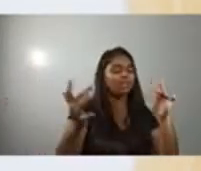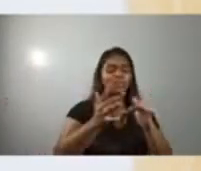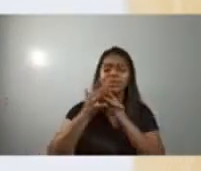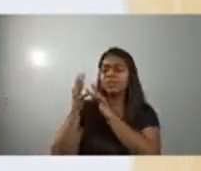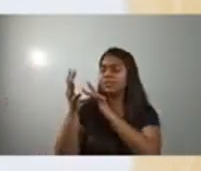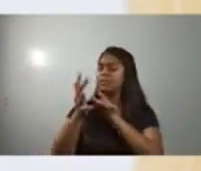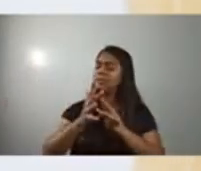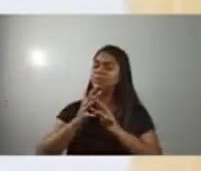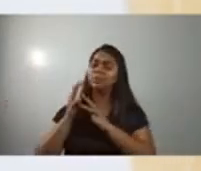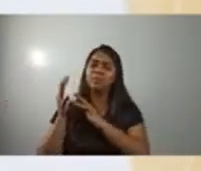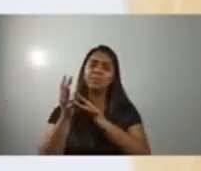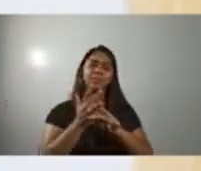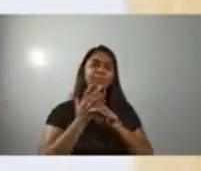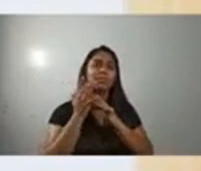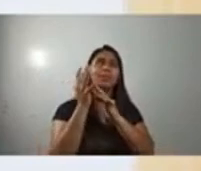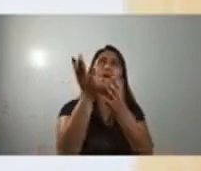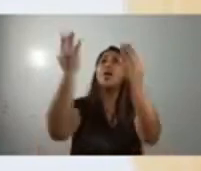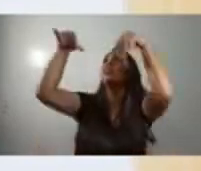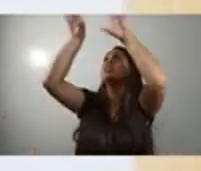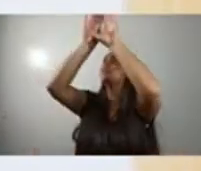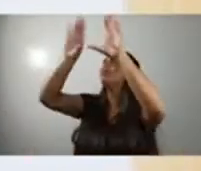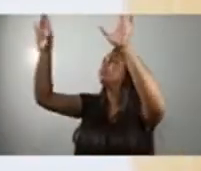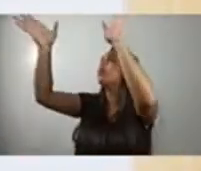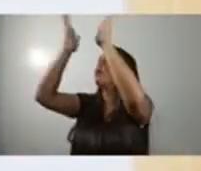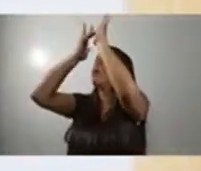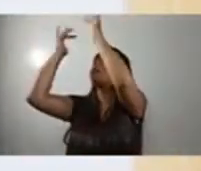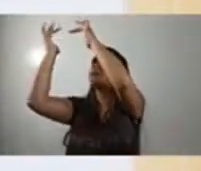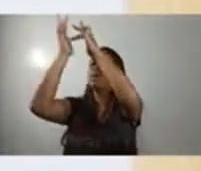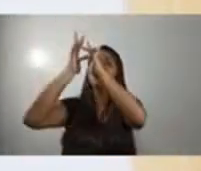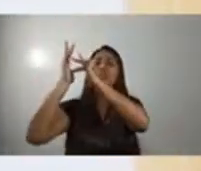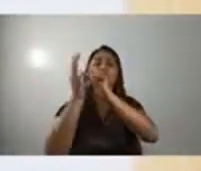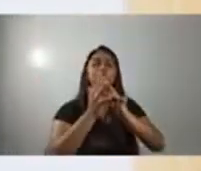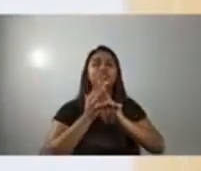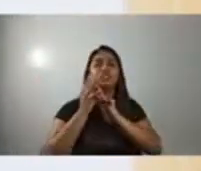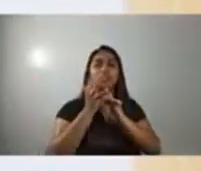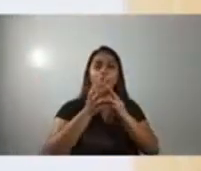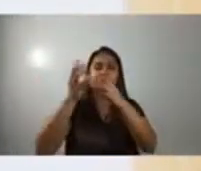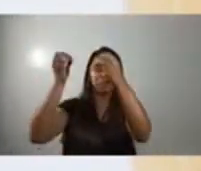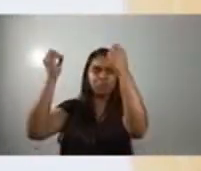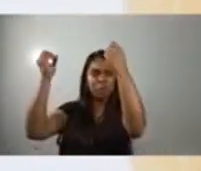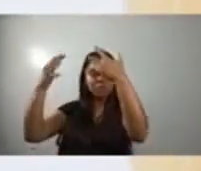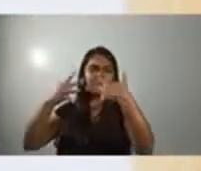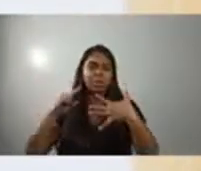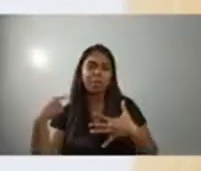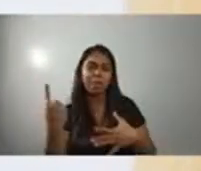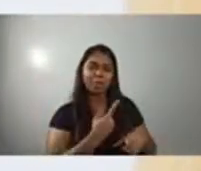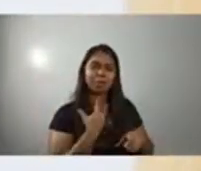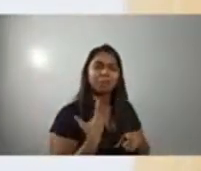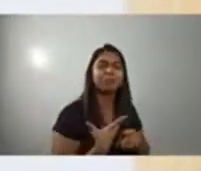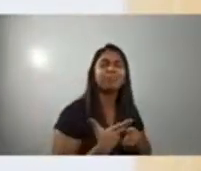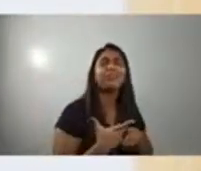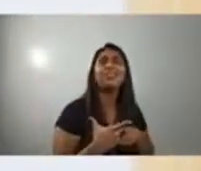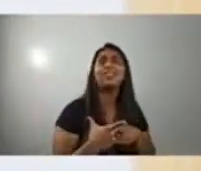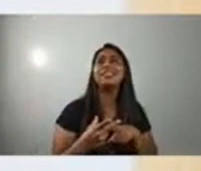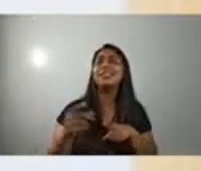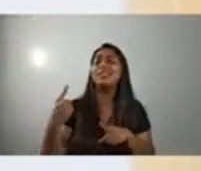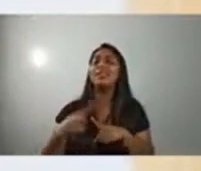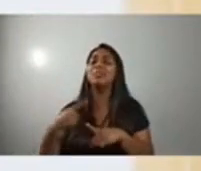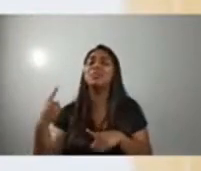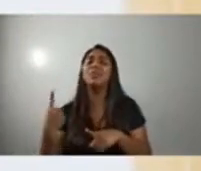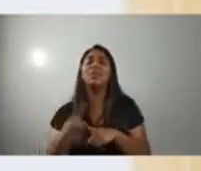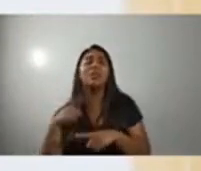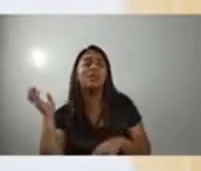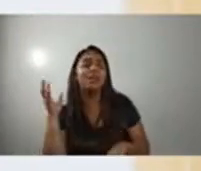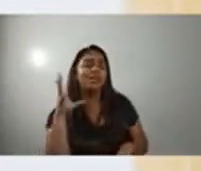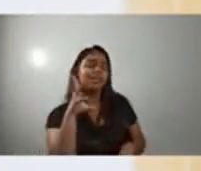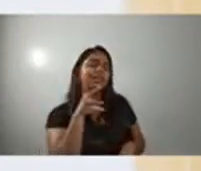Porque Ele nos dá vitória Me deu vitória Só por